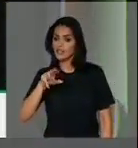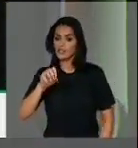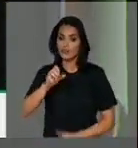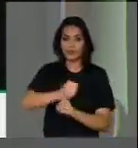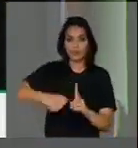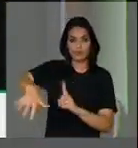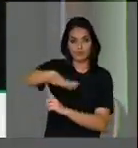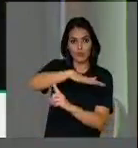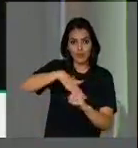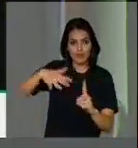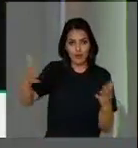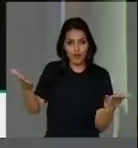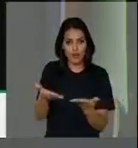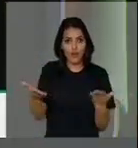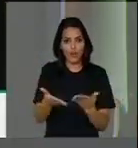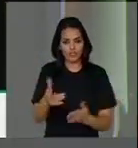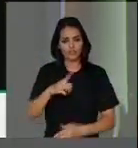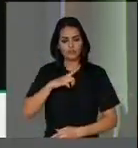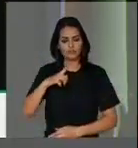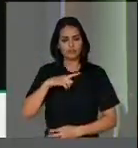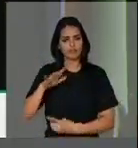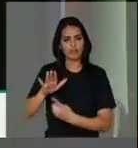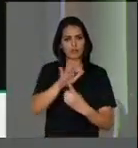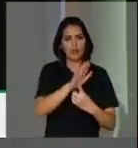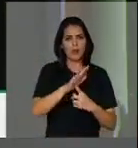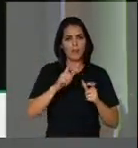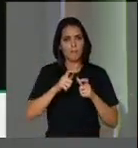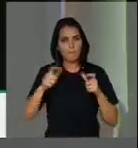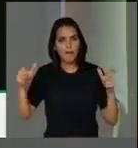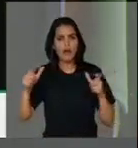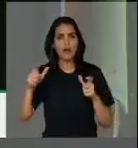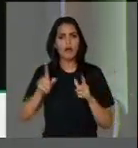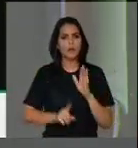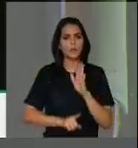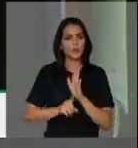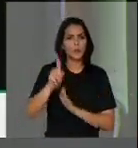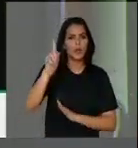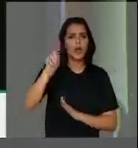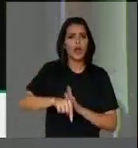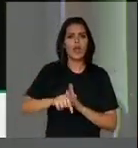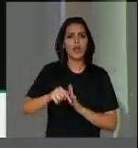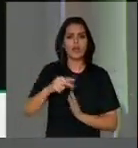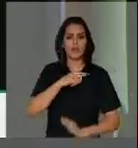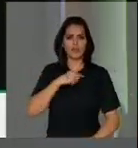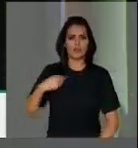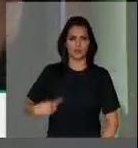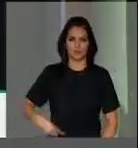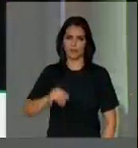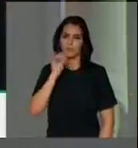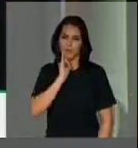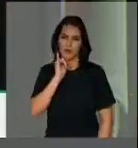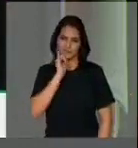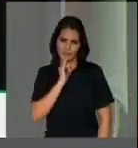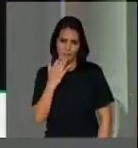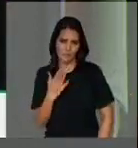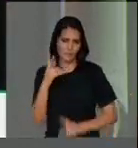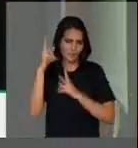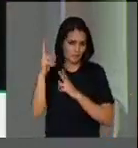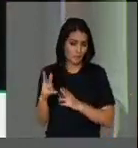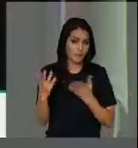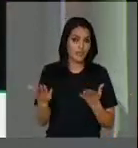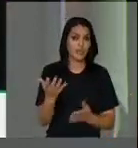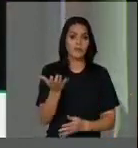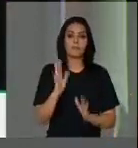socialismo hoje, que, inclusive, dá o exemplo da maior economia do mundo, que é a economia chinesa. Senhor presidente, parabéns ao